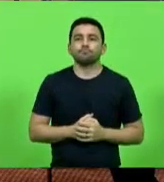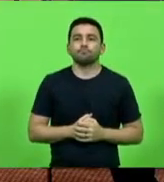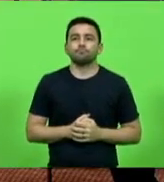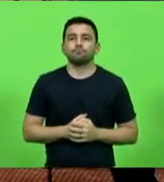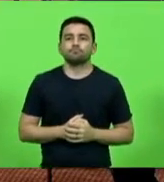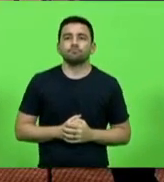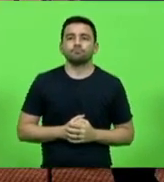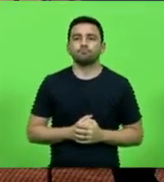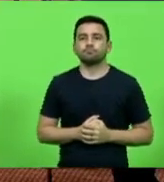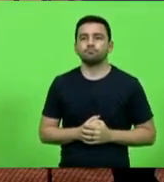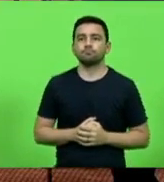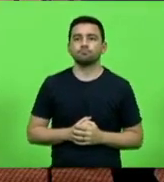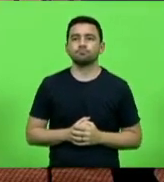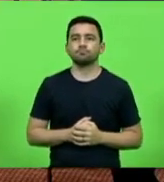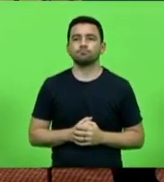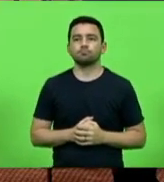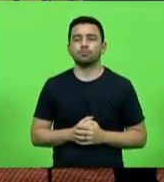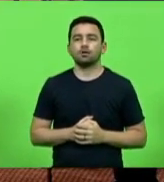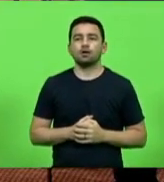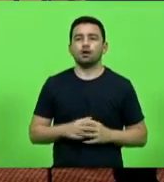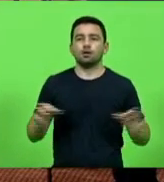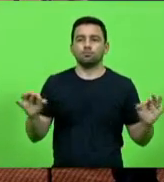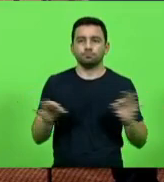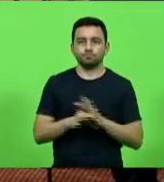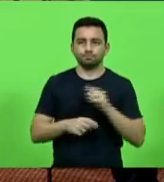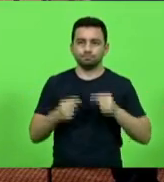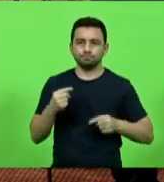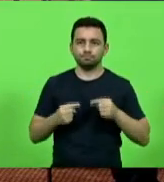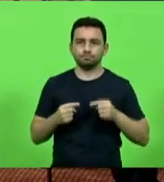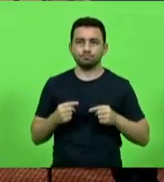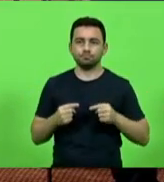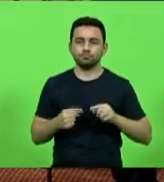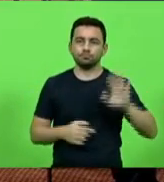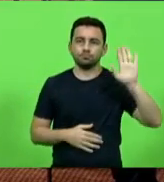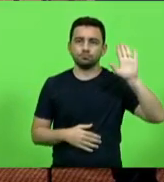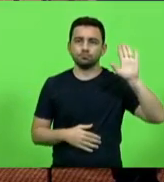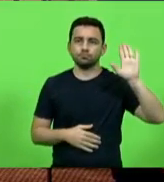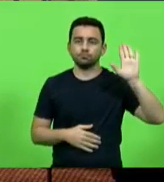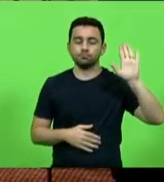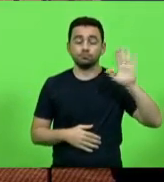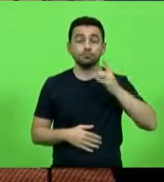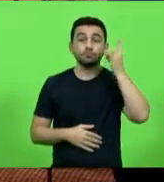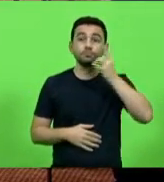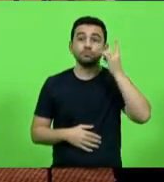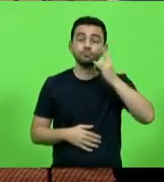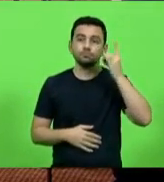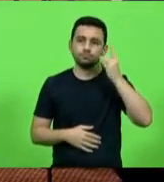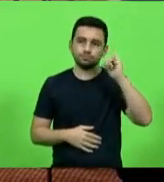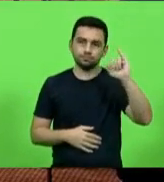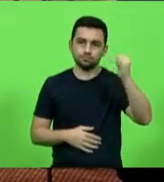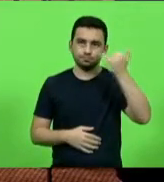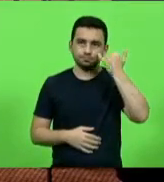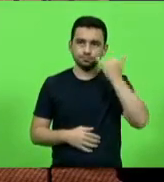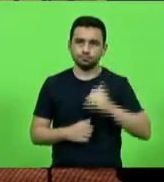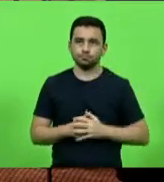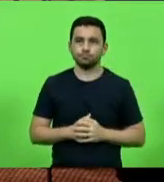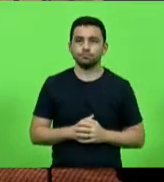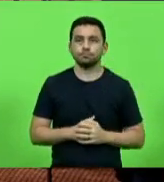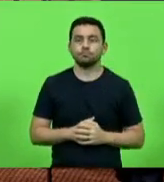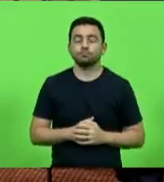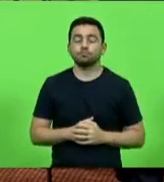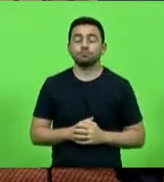encerrada a discussão. Presidente, se eu puder, rapidamente. Deputado Gessé Lopes, com a palavra. Eu só quero,